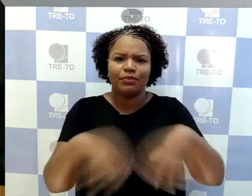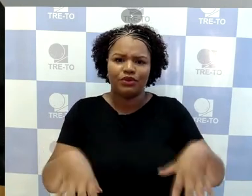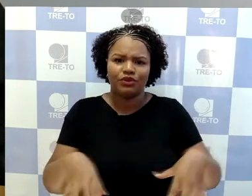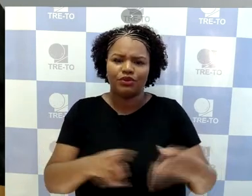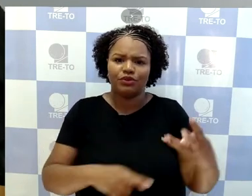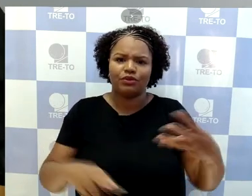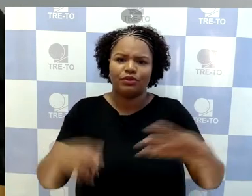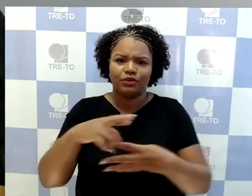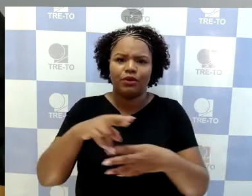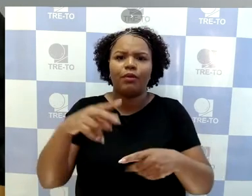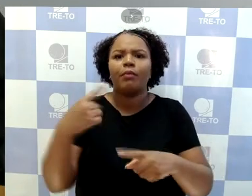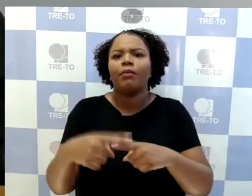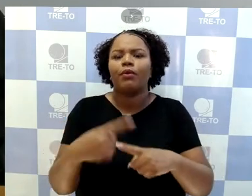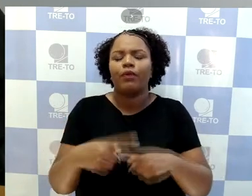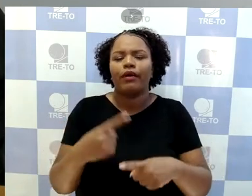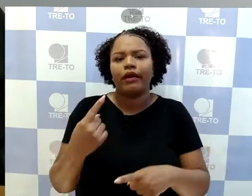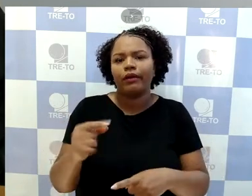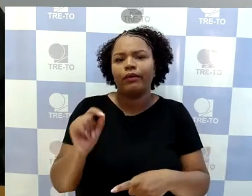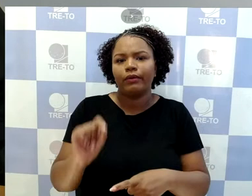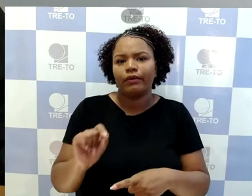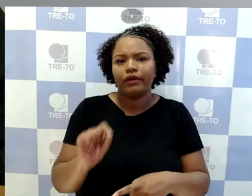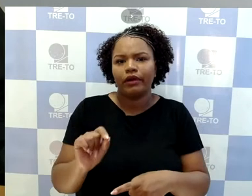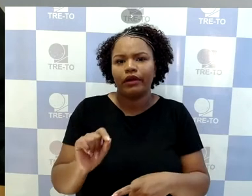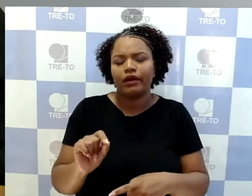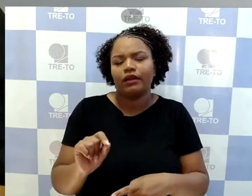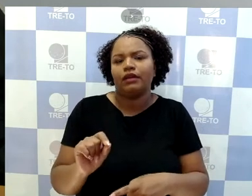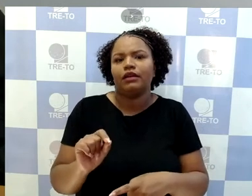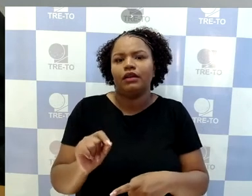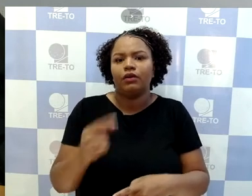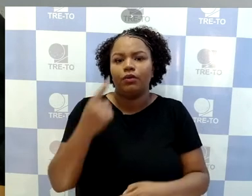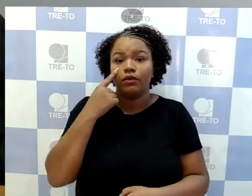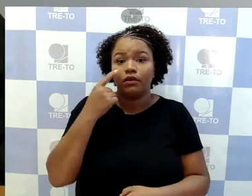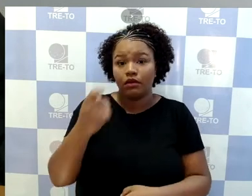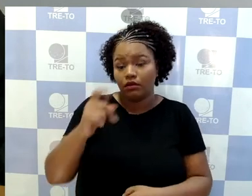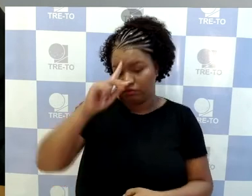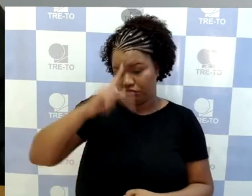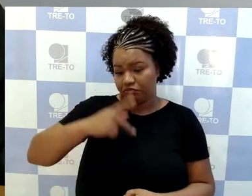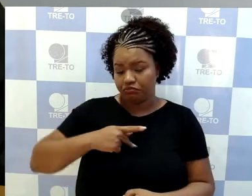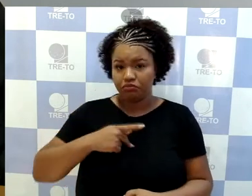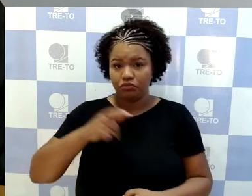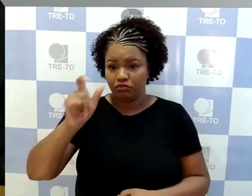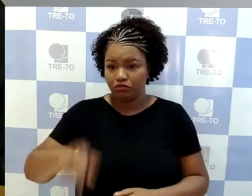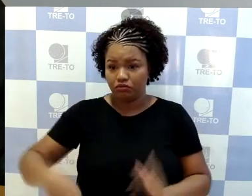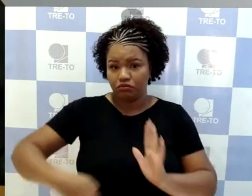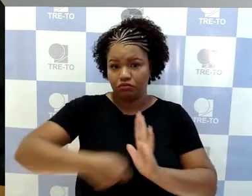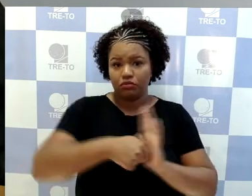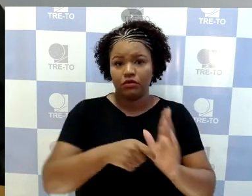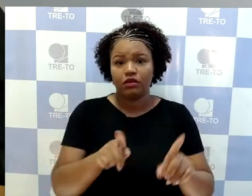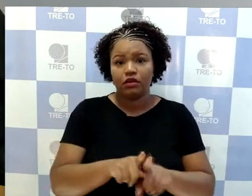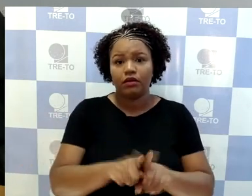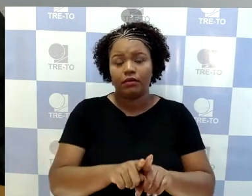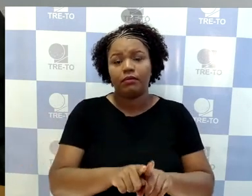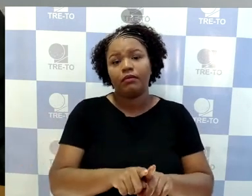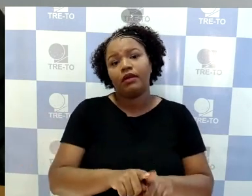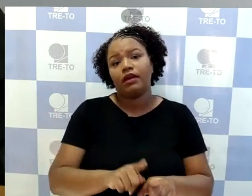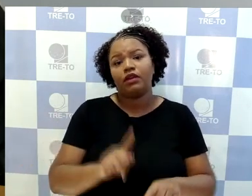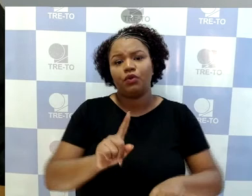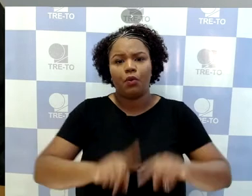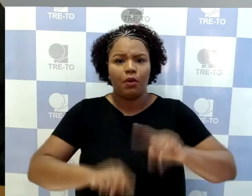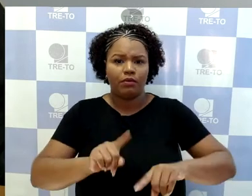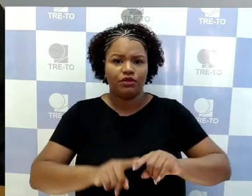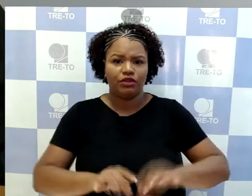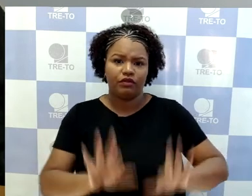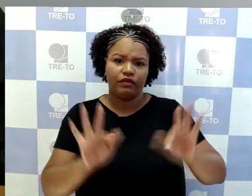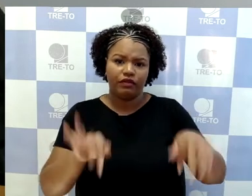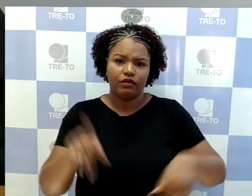de interesse processual do recorrente, e razão da perda lógica do superveniente do objeto, devido ao encerramento da propaganda eleitoral na internet.